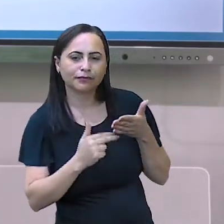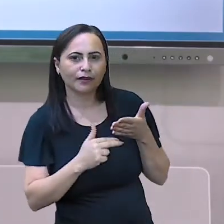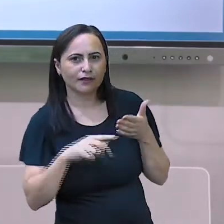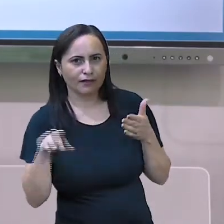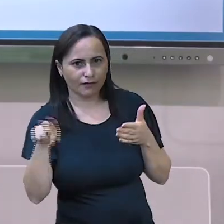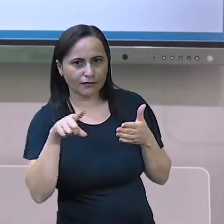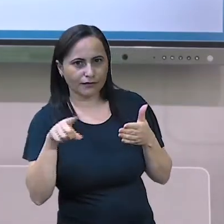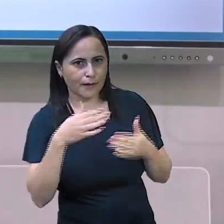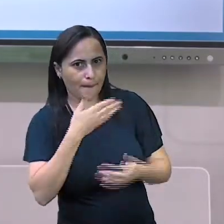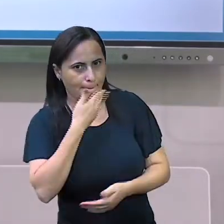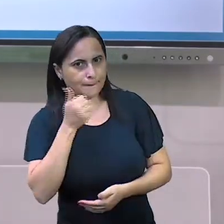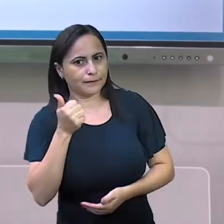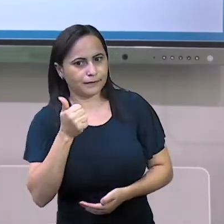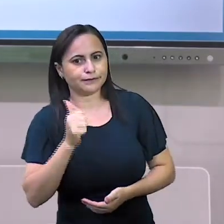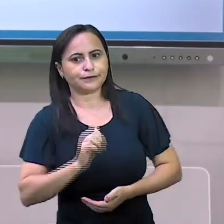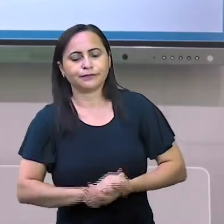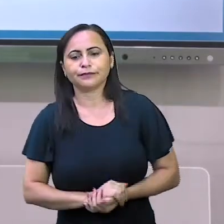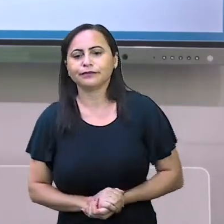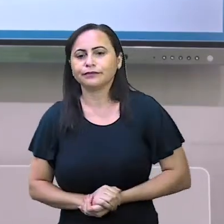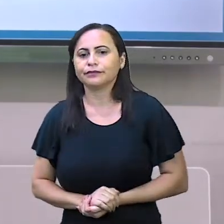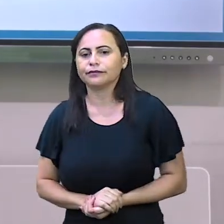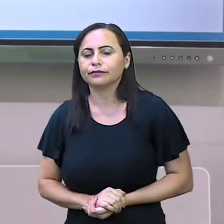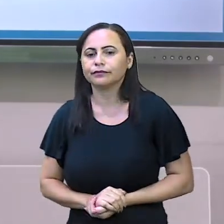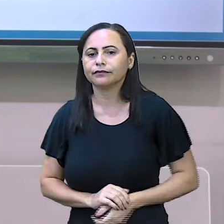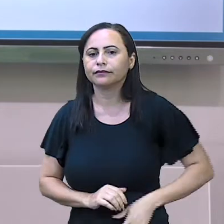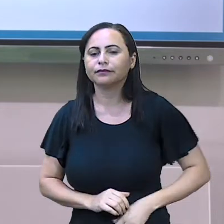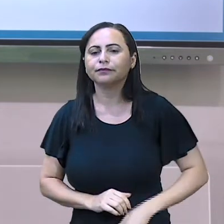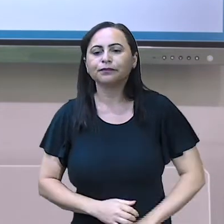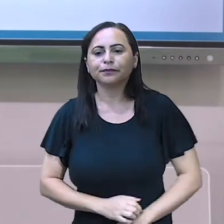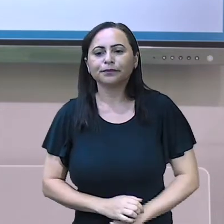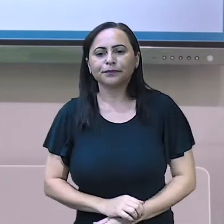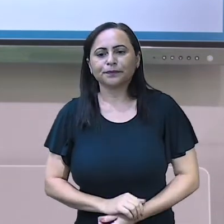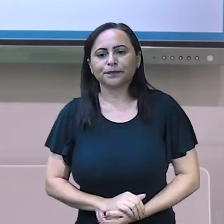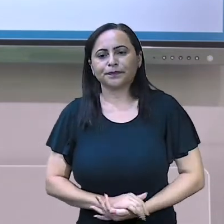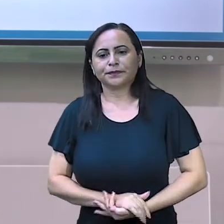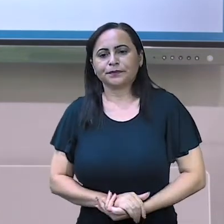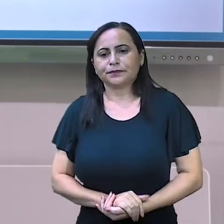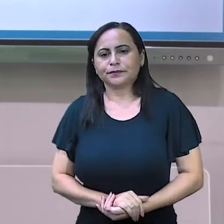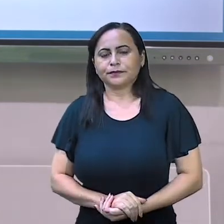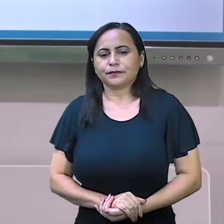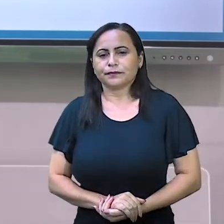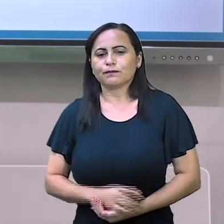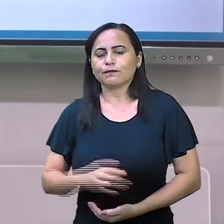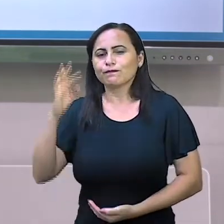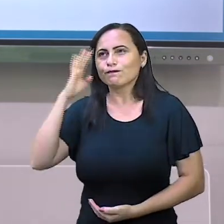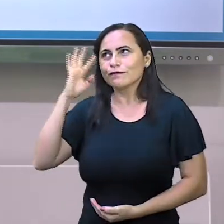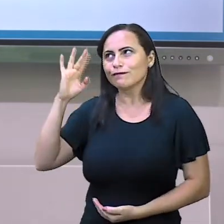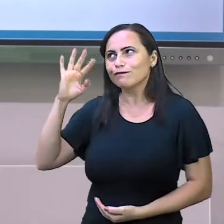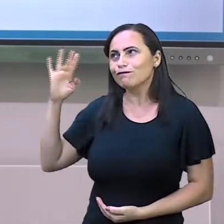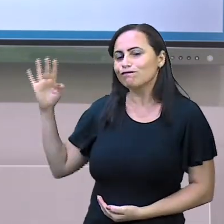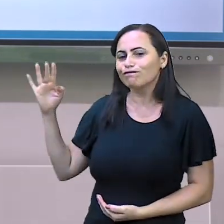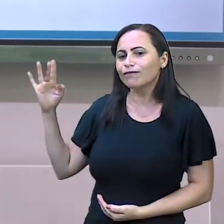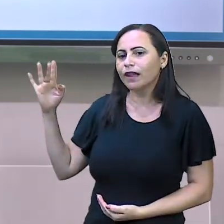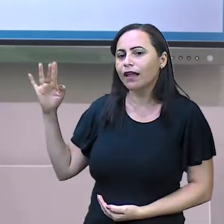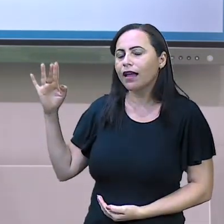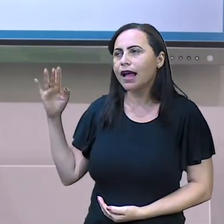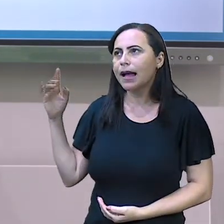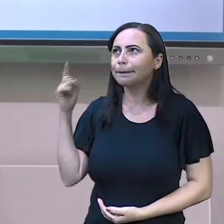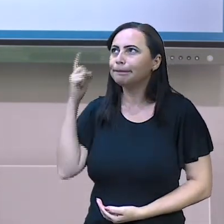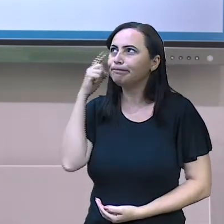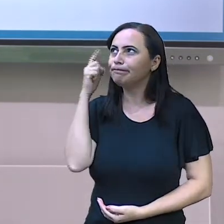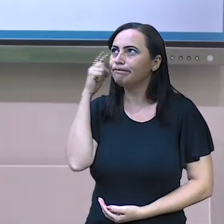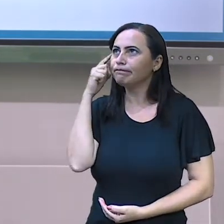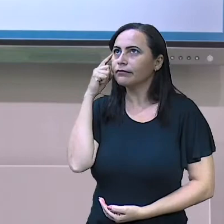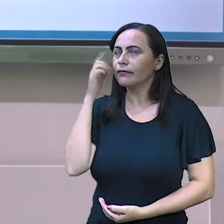Vou tentar, entende? Bom, minha Vamos lá Minha imaginação Deixa eu pensar Lá na minha casa